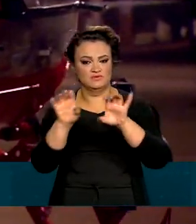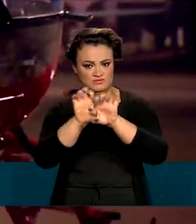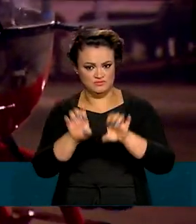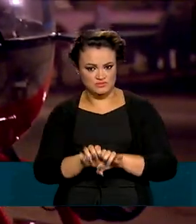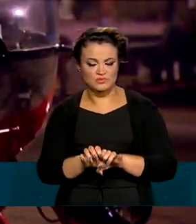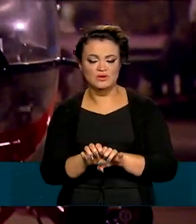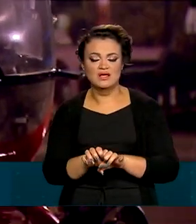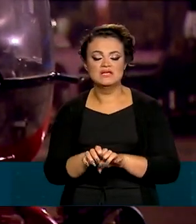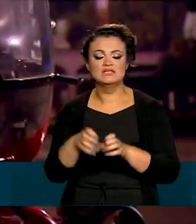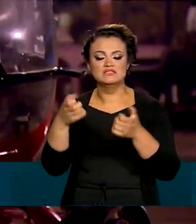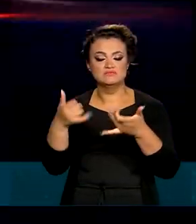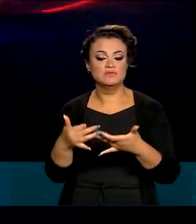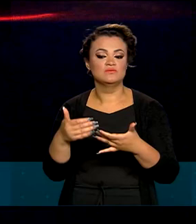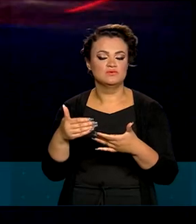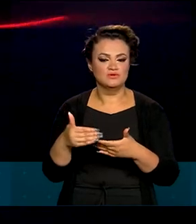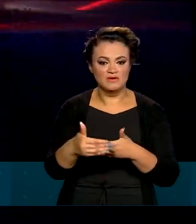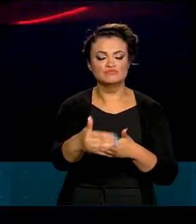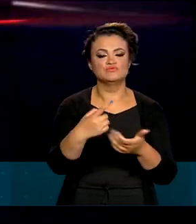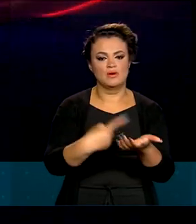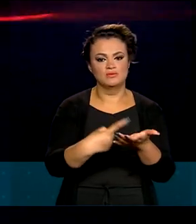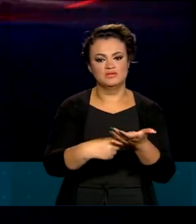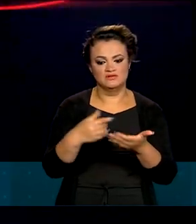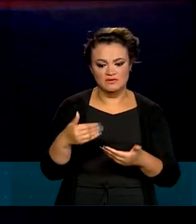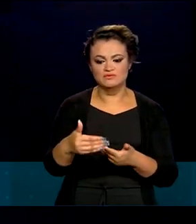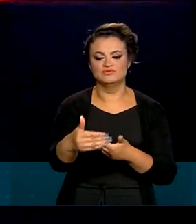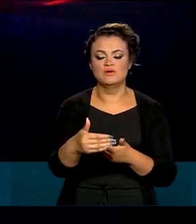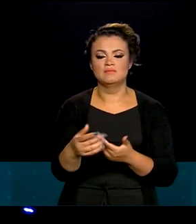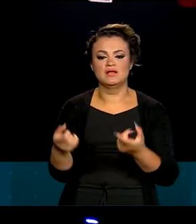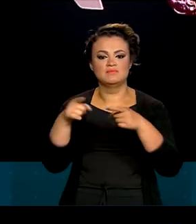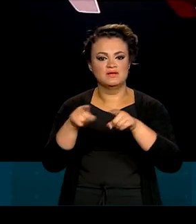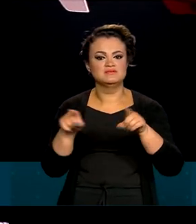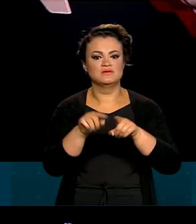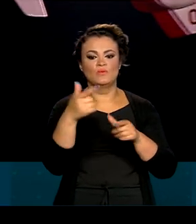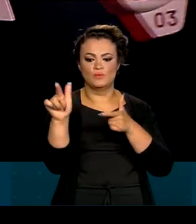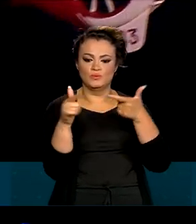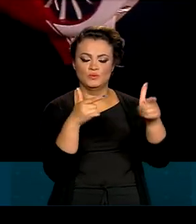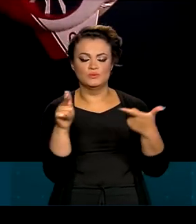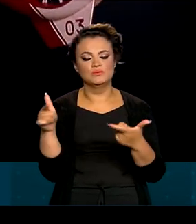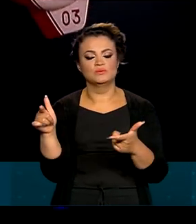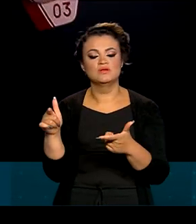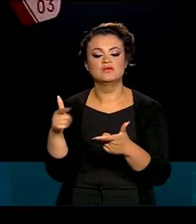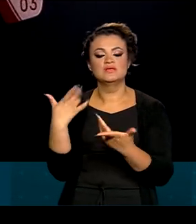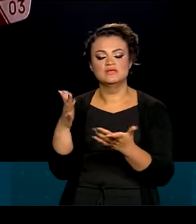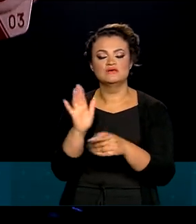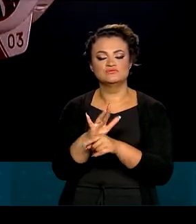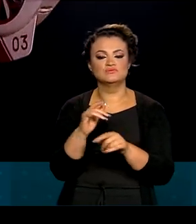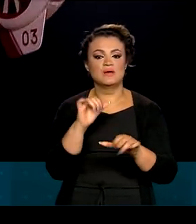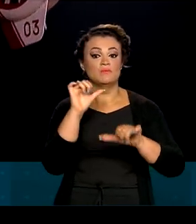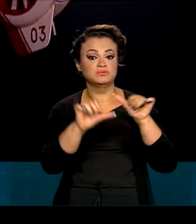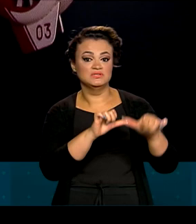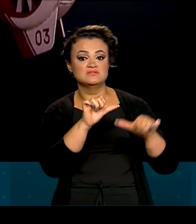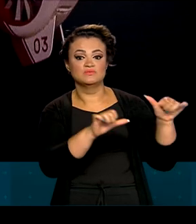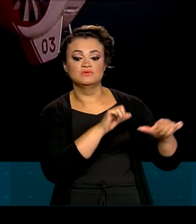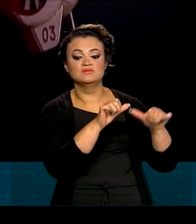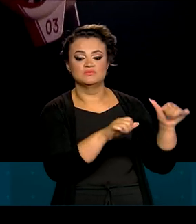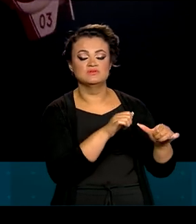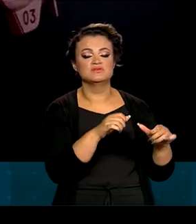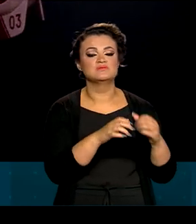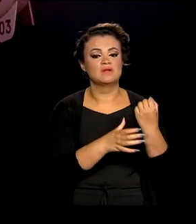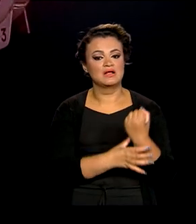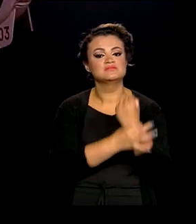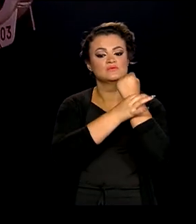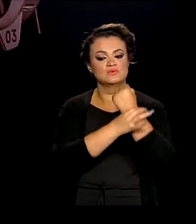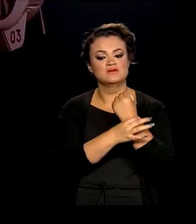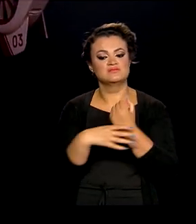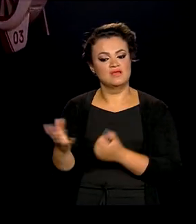foi aprimorada para permitir a adesão de novos parceiros, além de incorporar alterações que garantam mais segurança